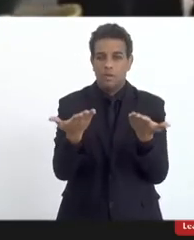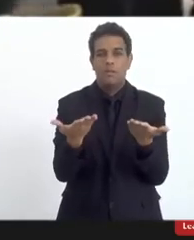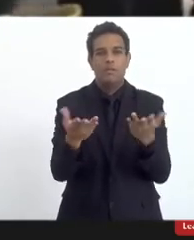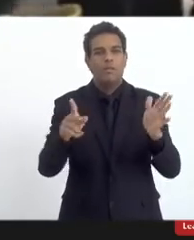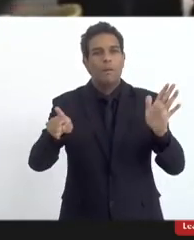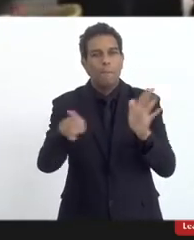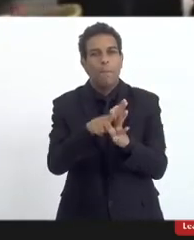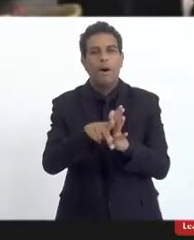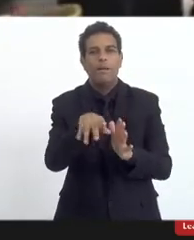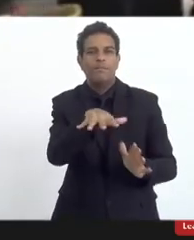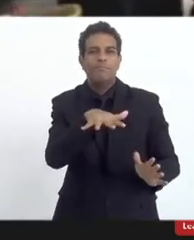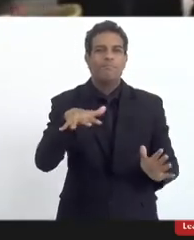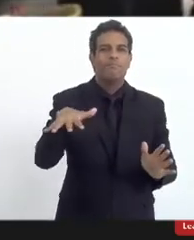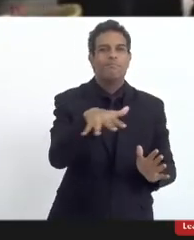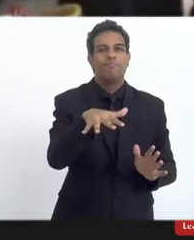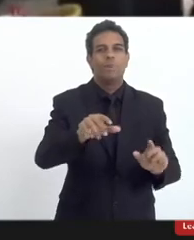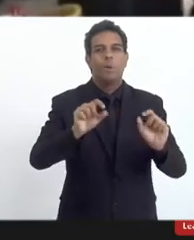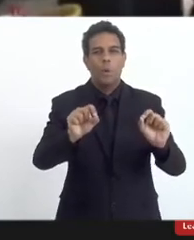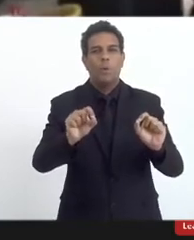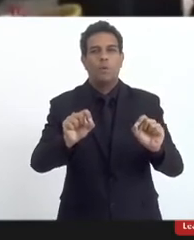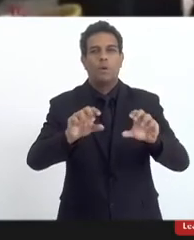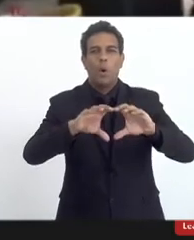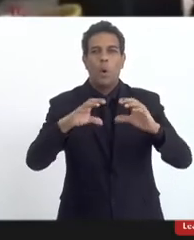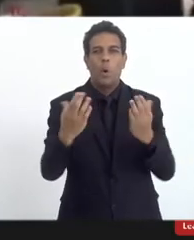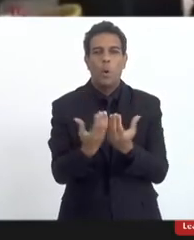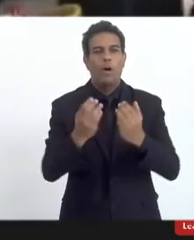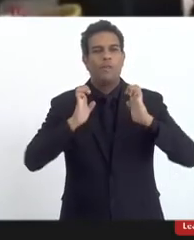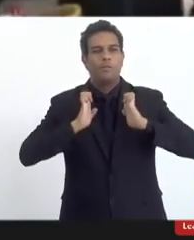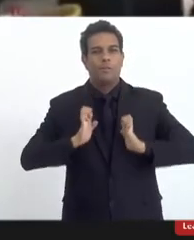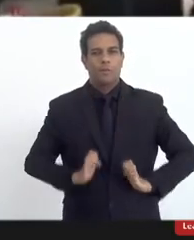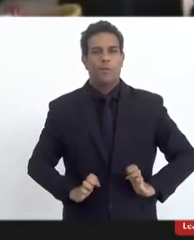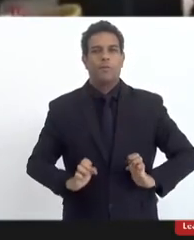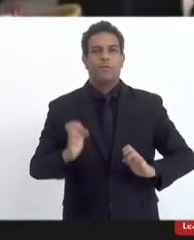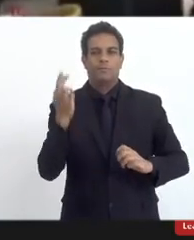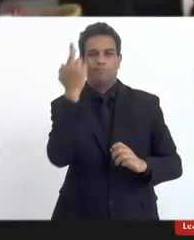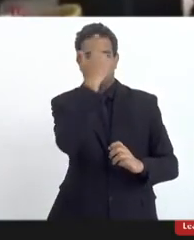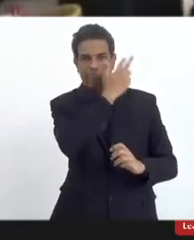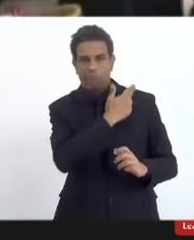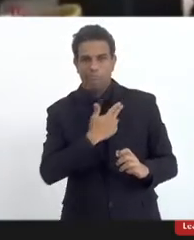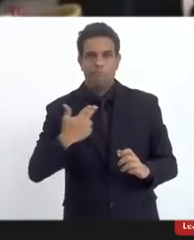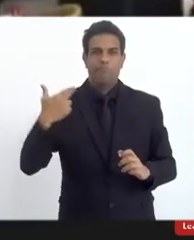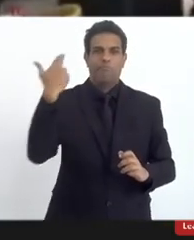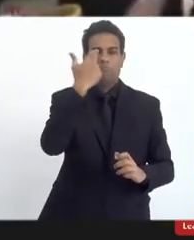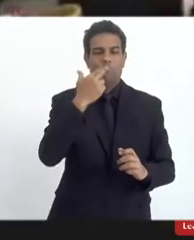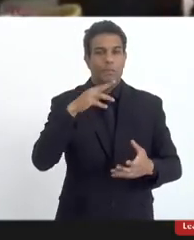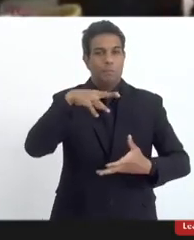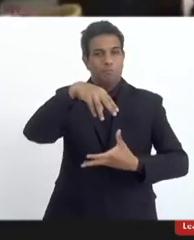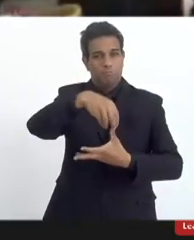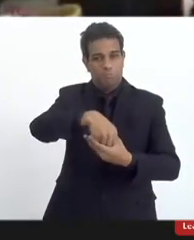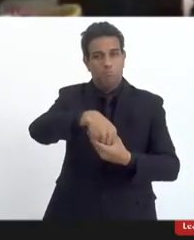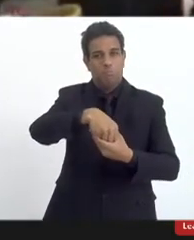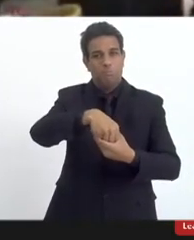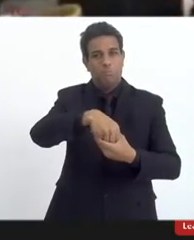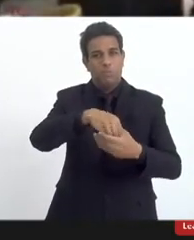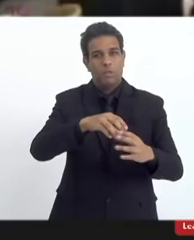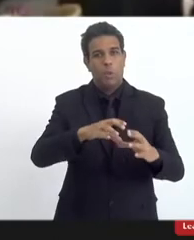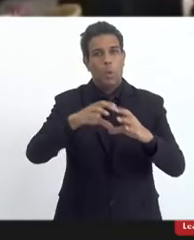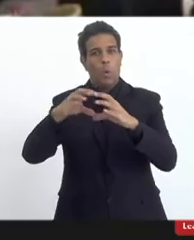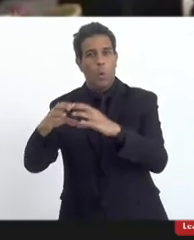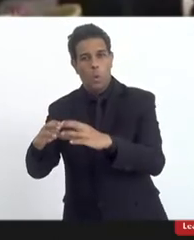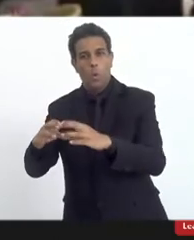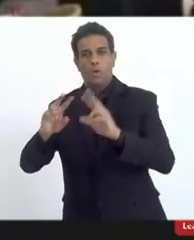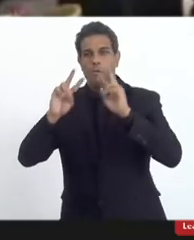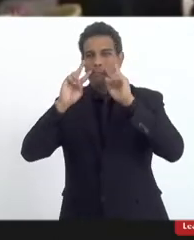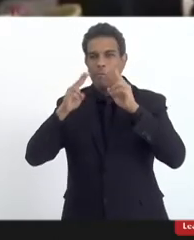que trata justamente disso, que é o comitê étnico-racial, não faz parte da minha coordenação, é de outra coordenação, que é a